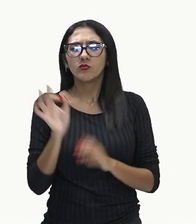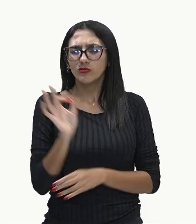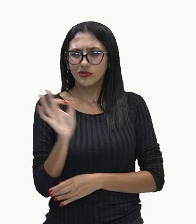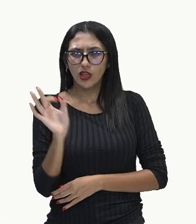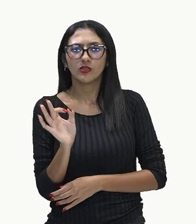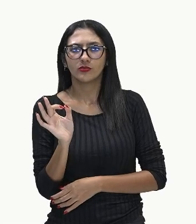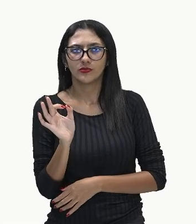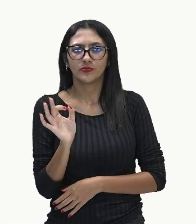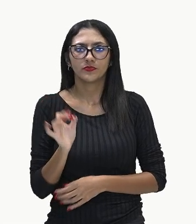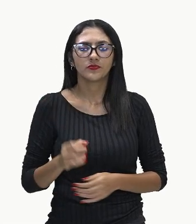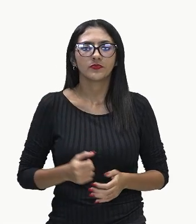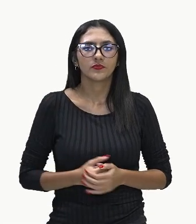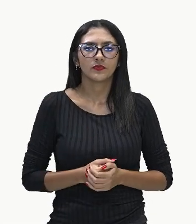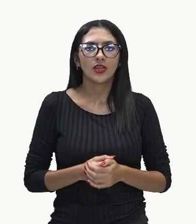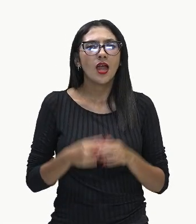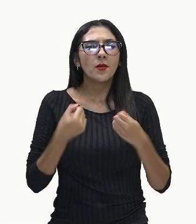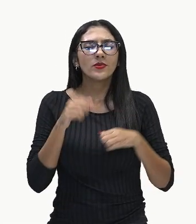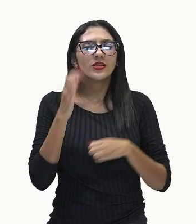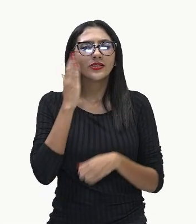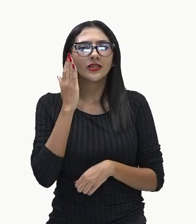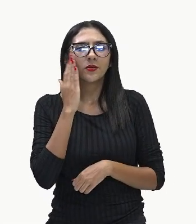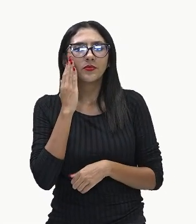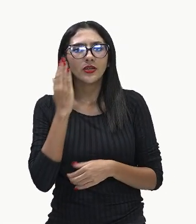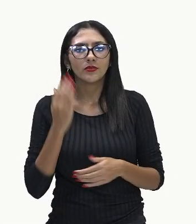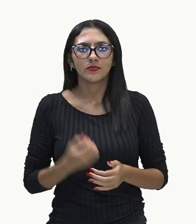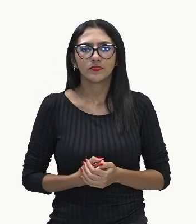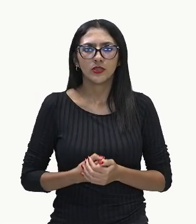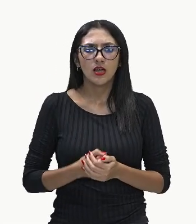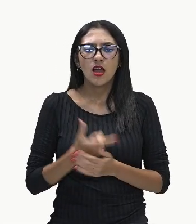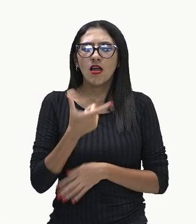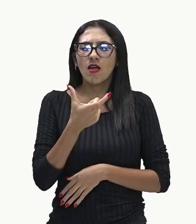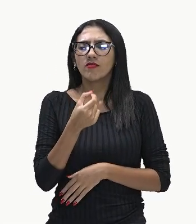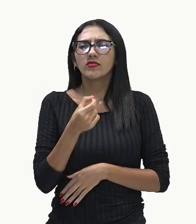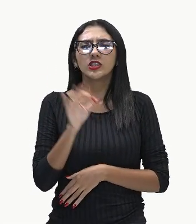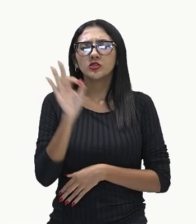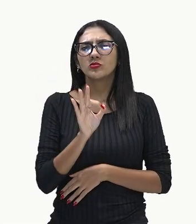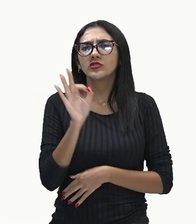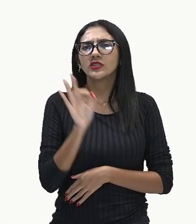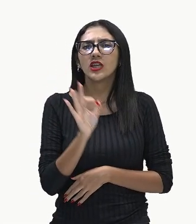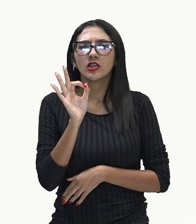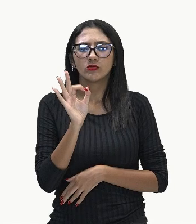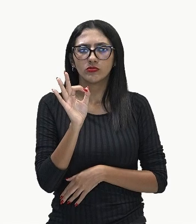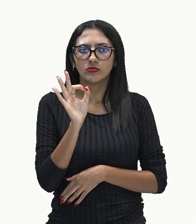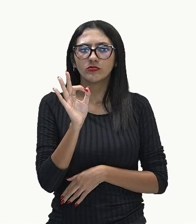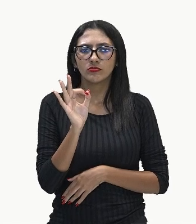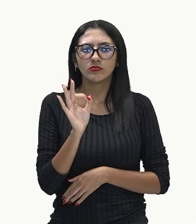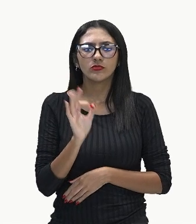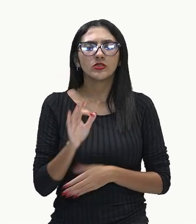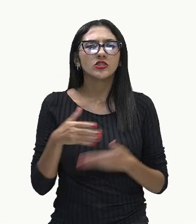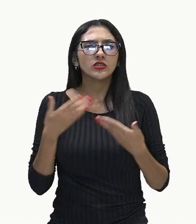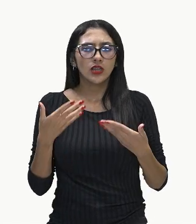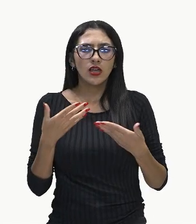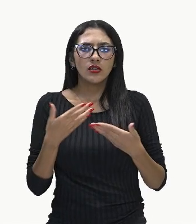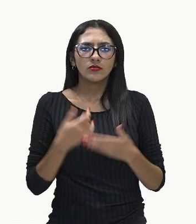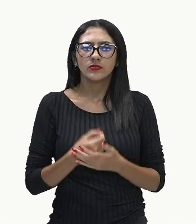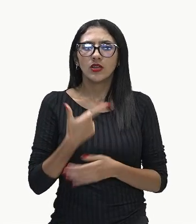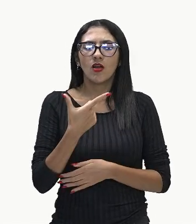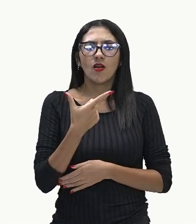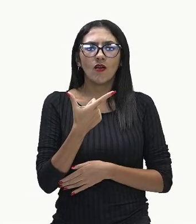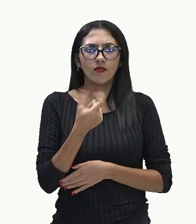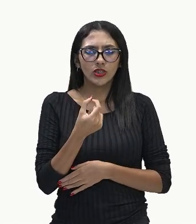e eu quero saber então quanto é 20%, 20% de 90,